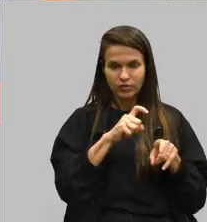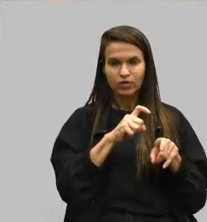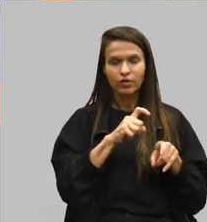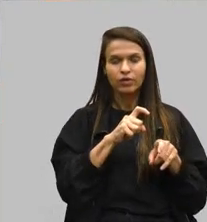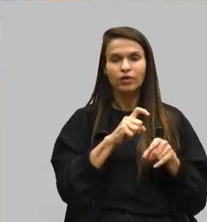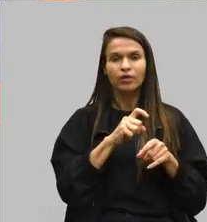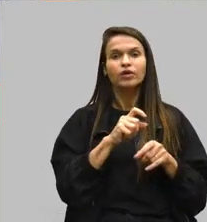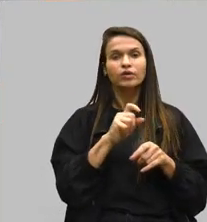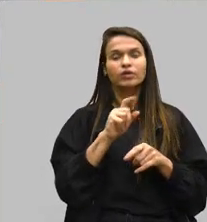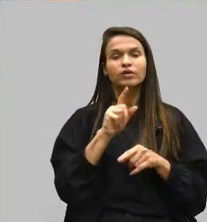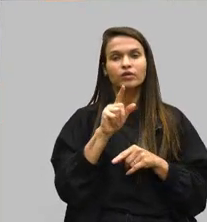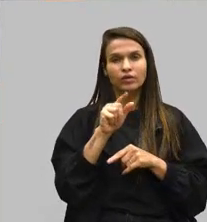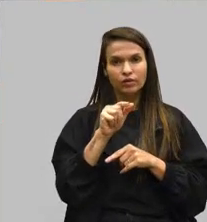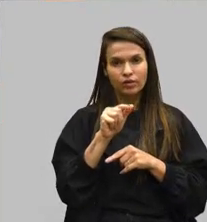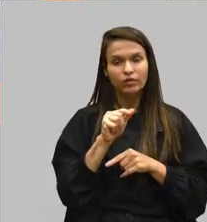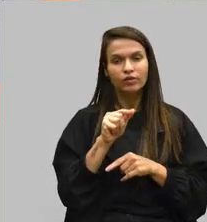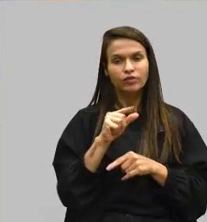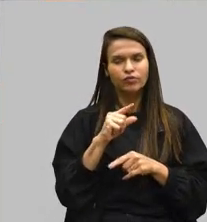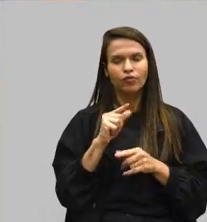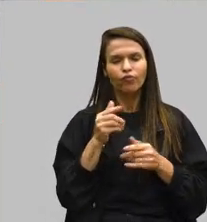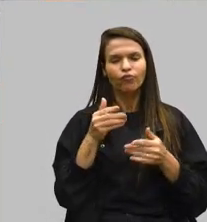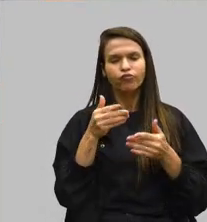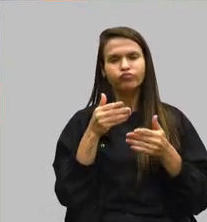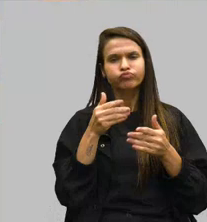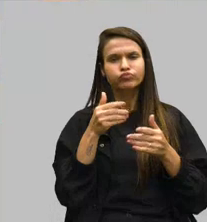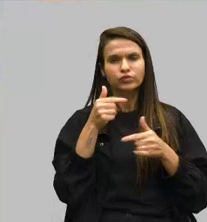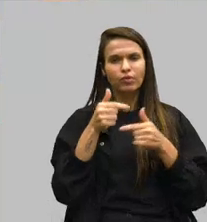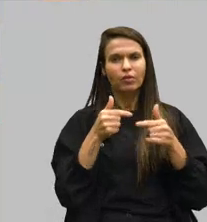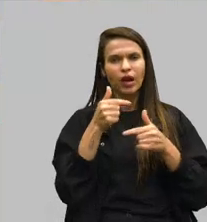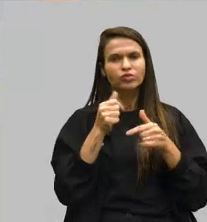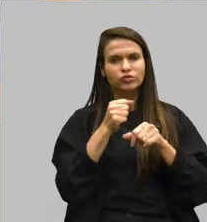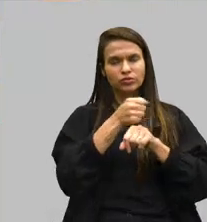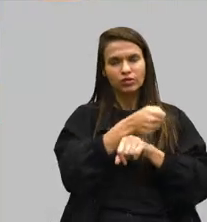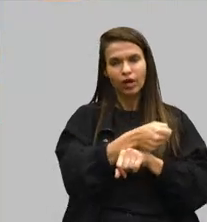que foram caracterizados com o trabalho de escravo, os caras foram embora